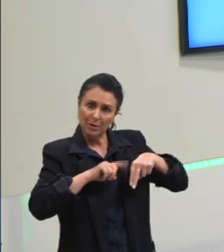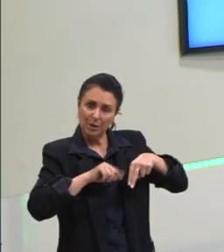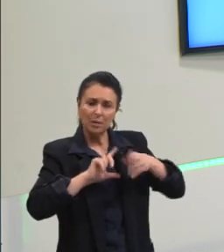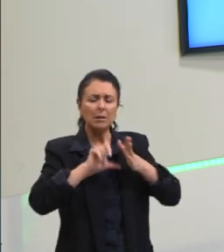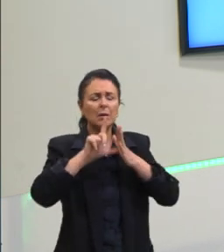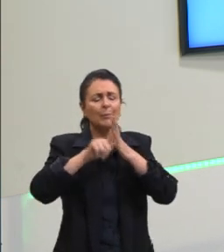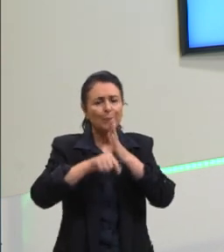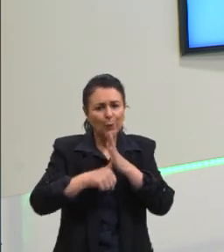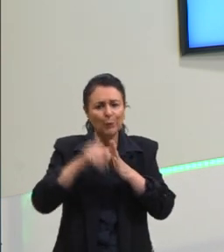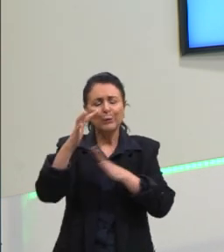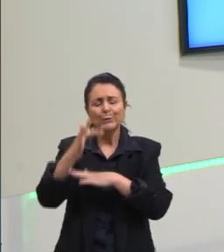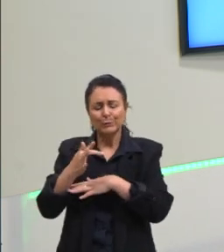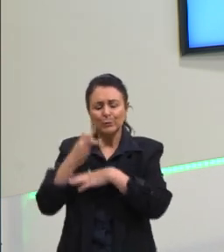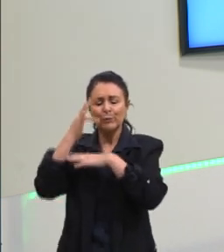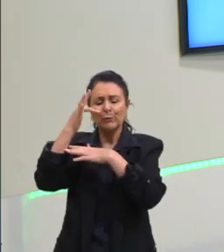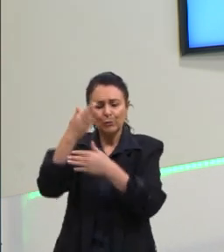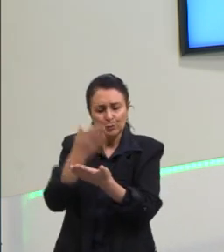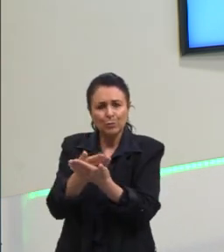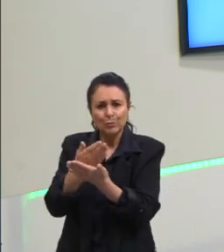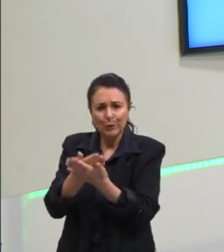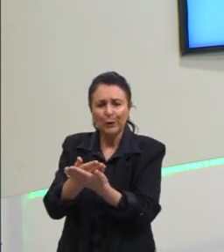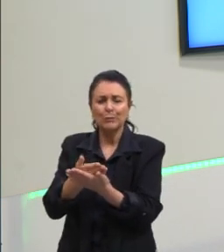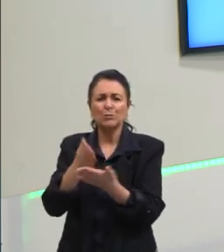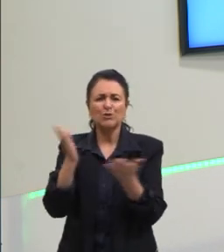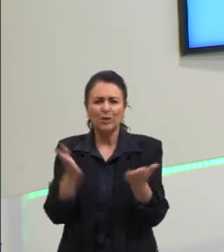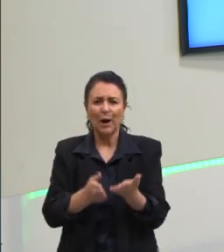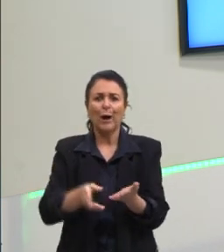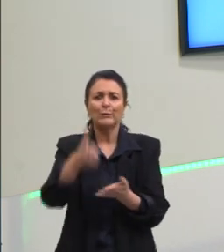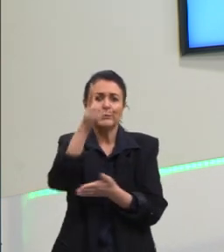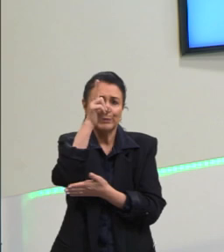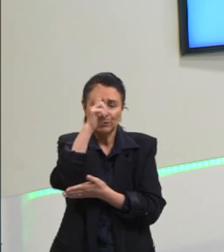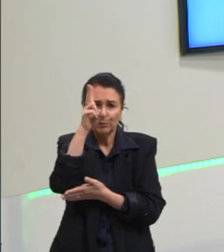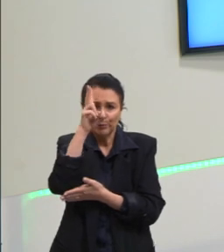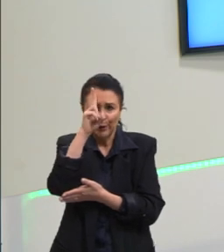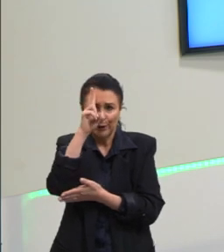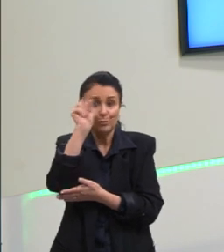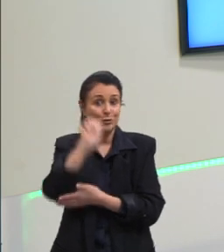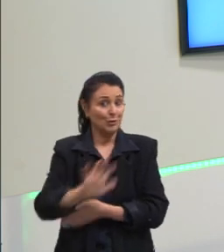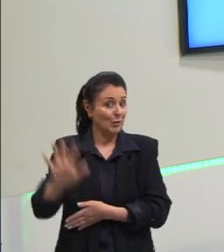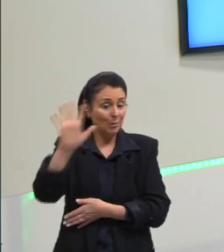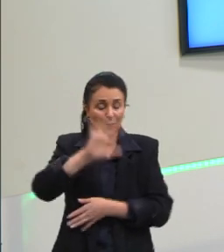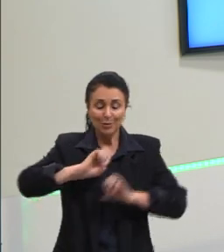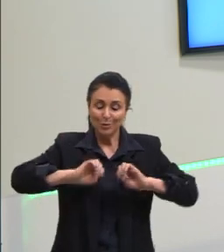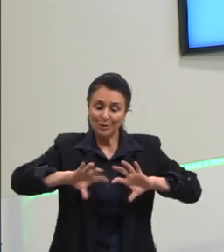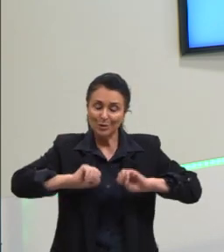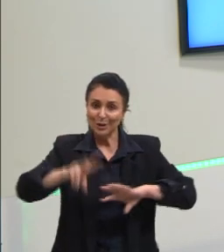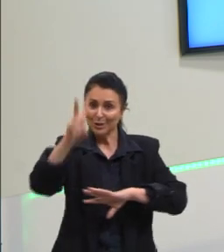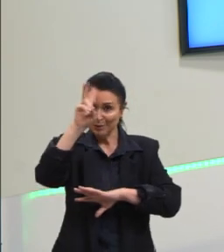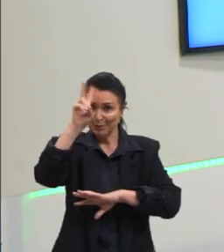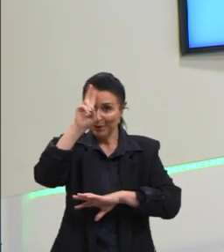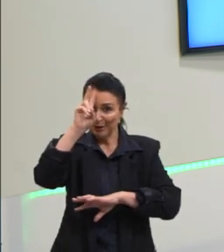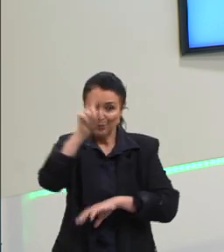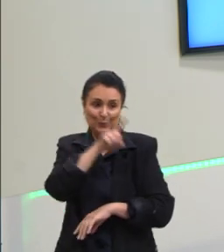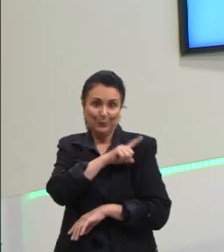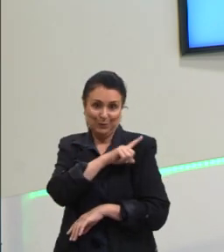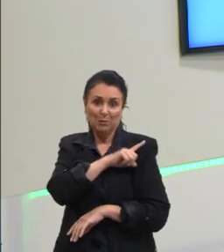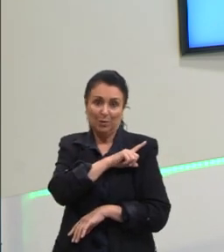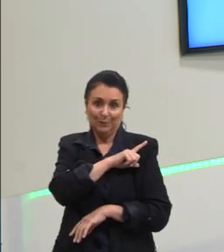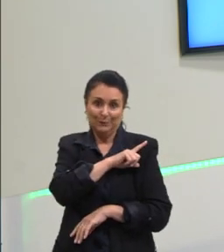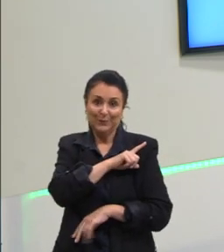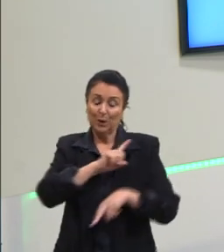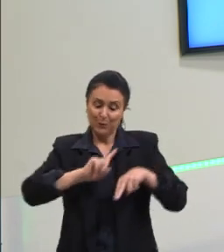posteriormente lá no ensino médio, geralmente é no ensino médio que se ensina no primeiro ano do ensino médio, correto?